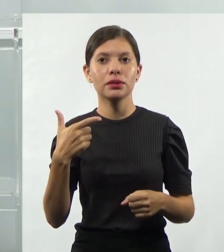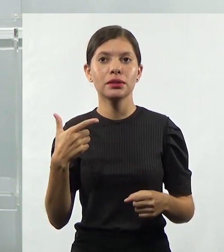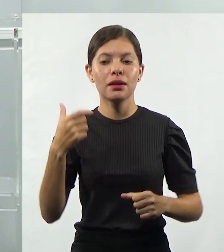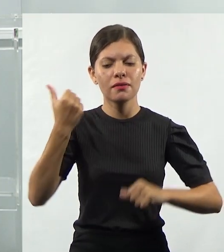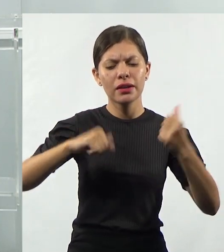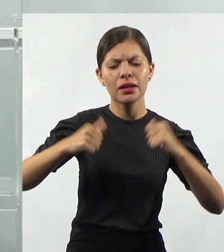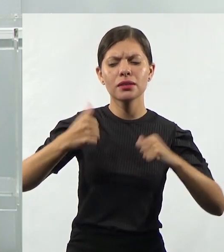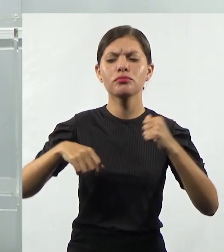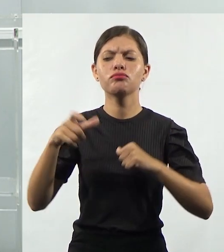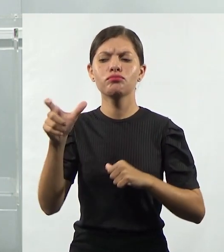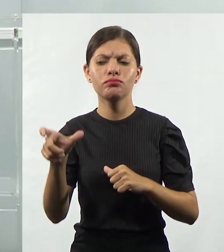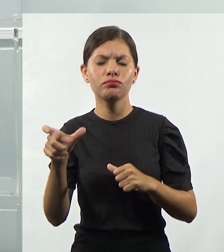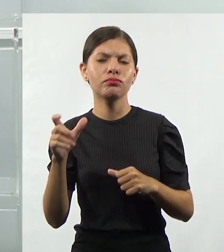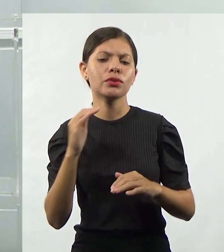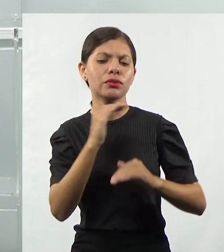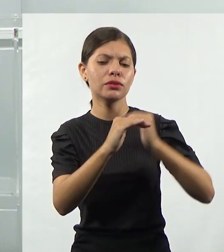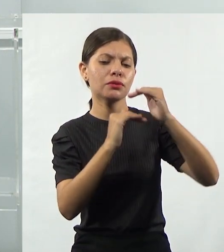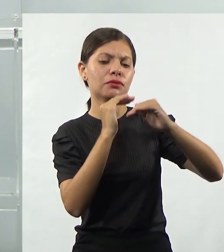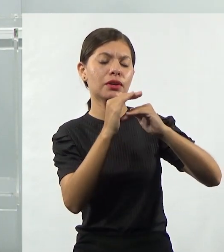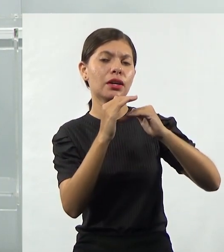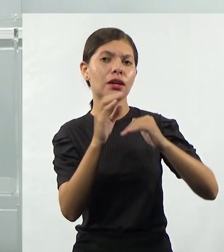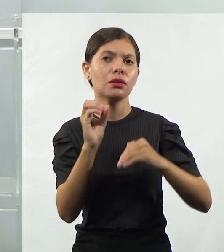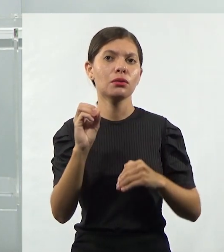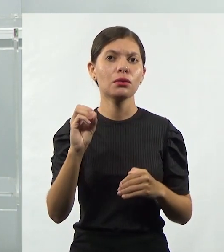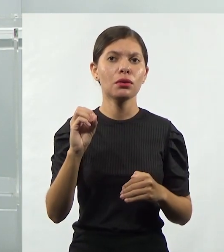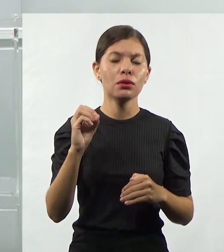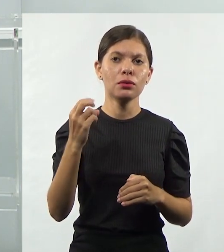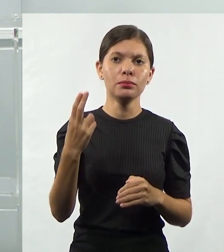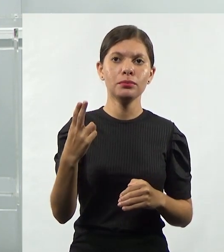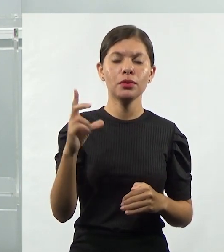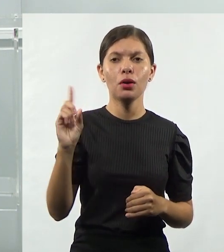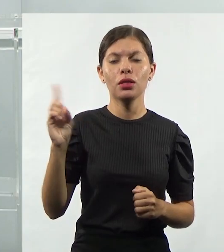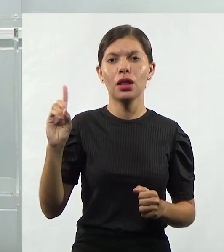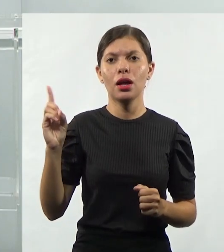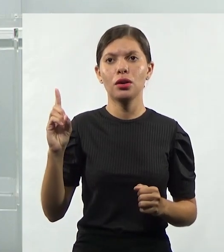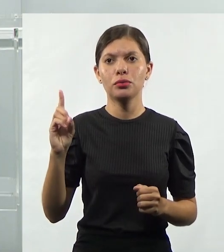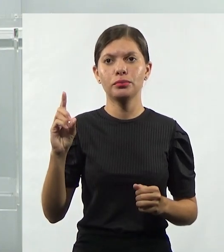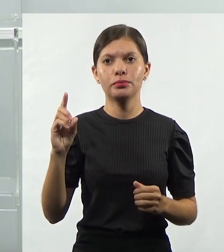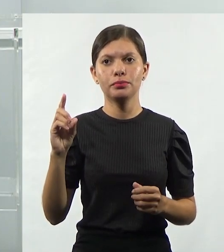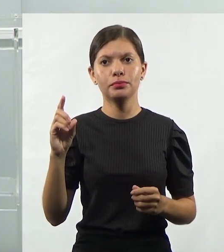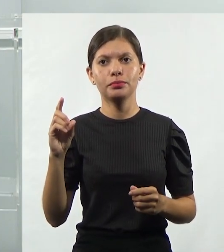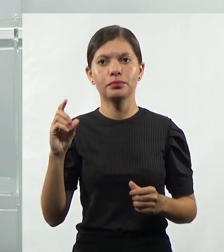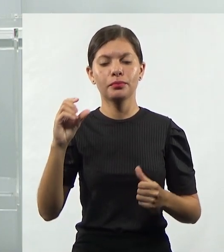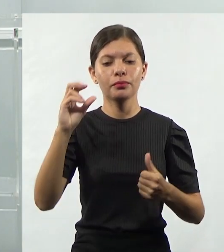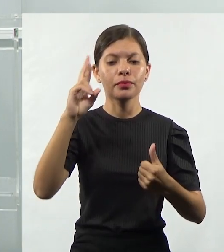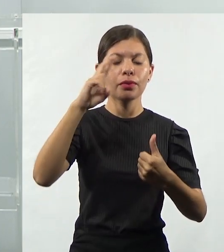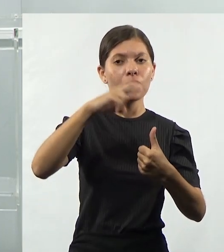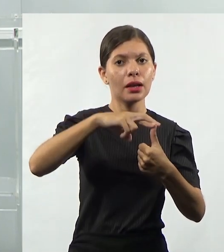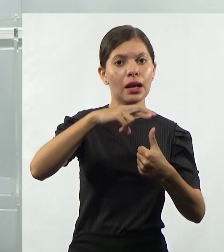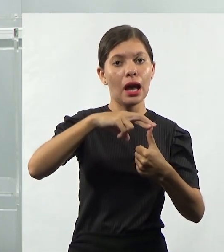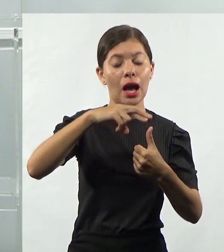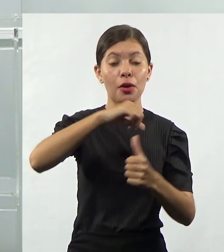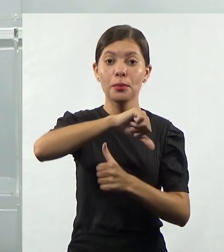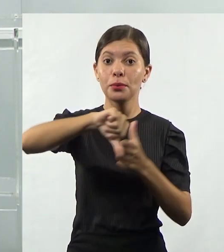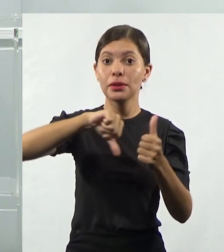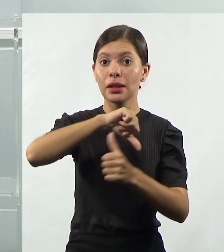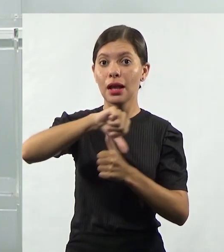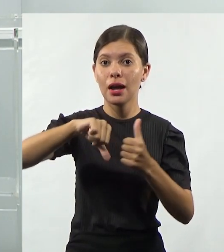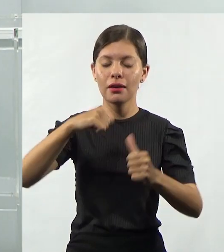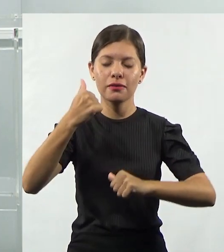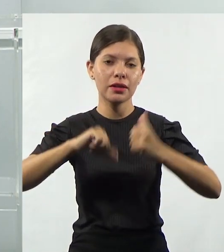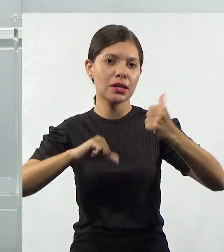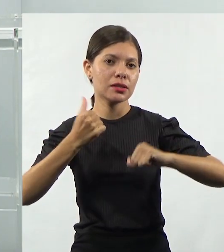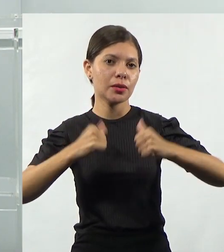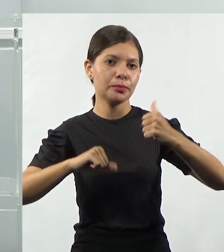dois anos, para ver como elas estão, se elas estão se desenvolvendo, se elas podem subir no cargo. Então, é muito importante que